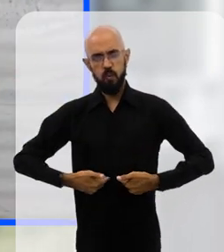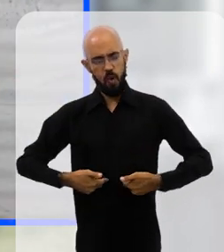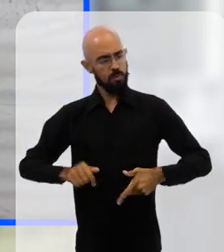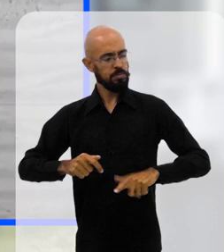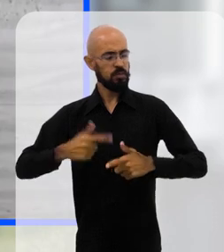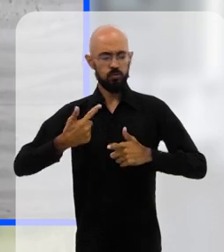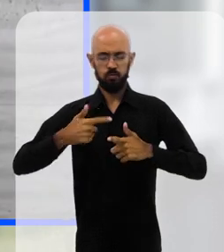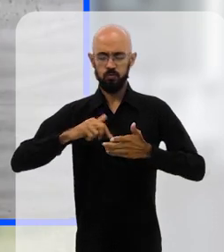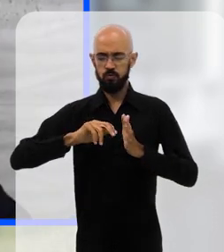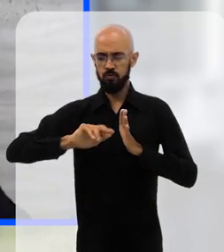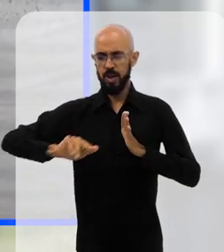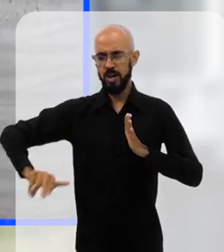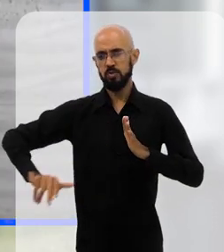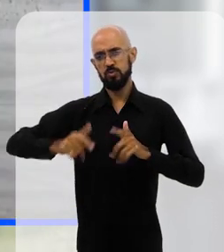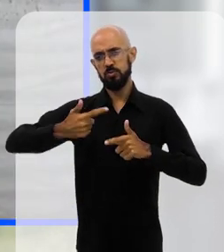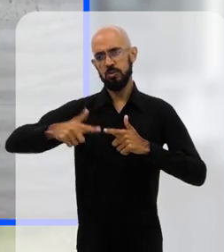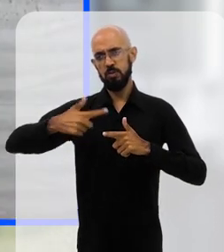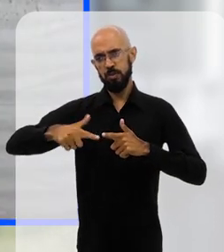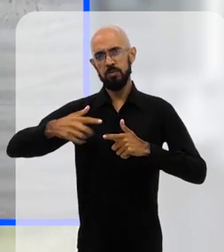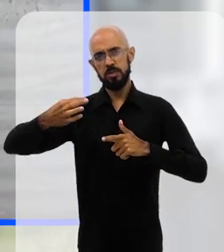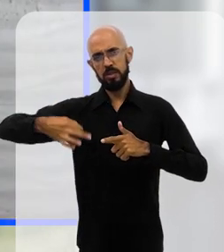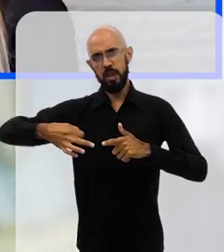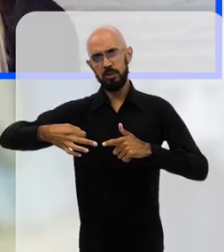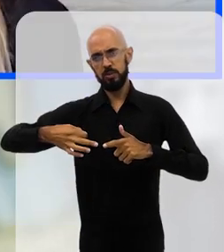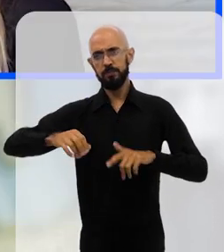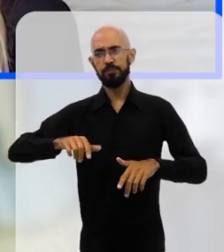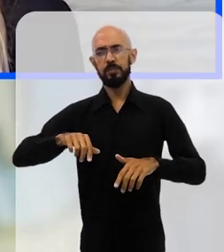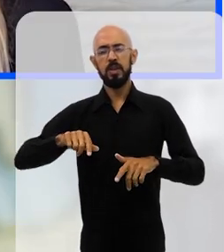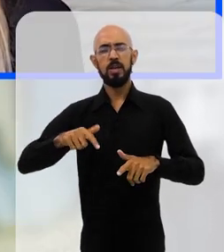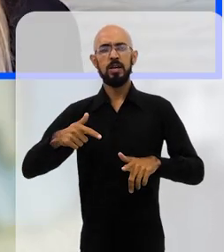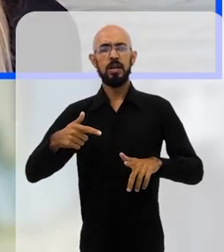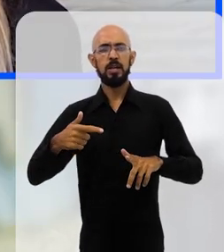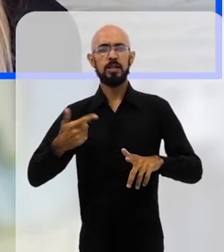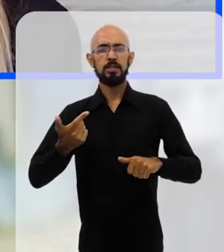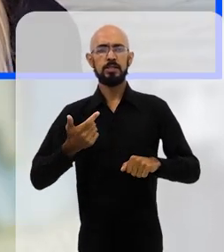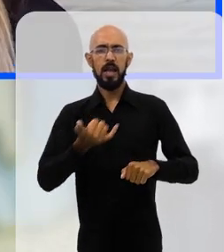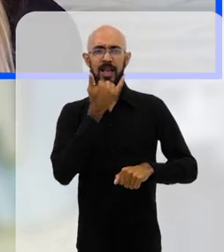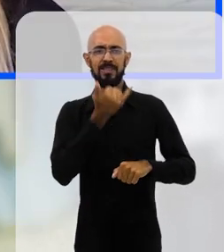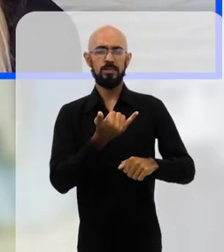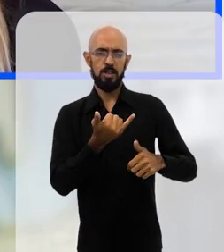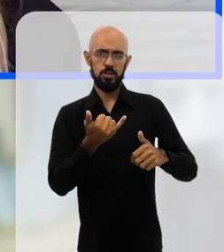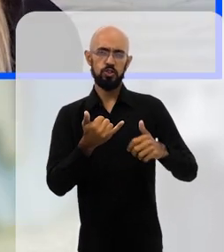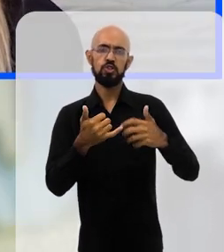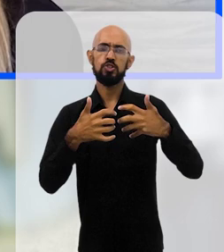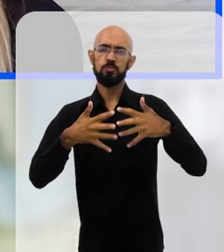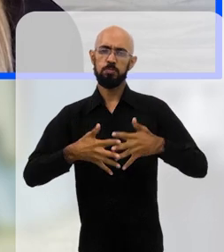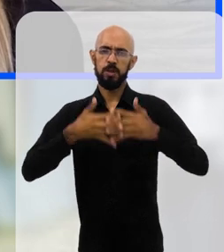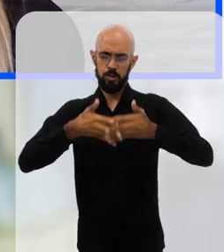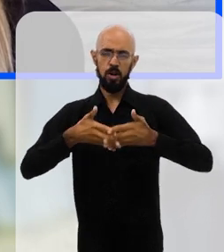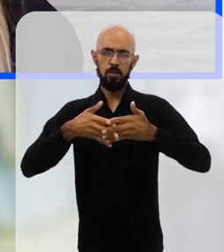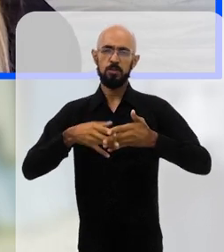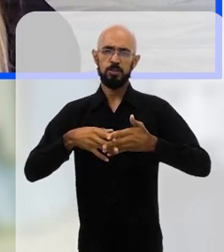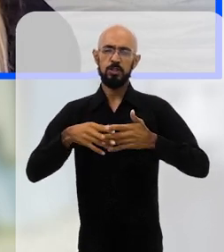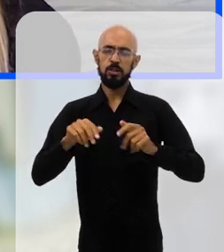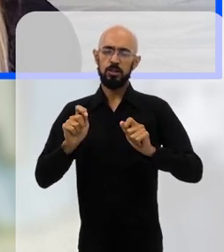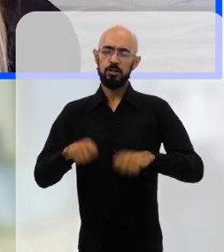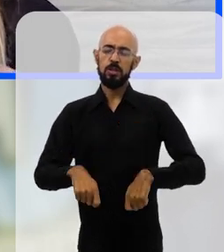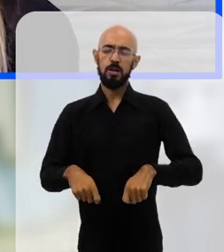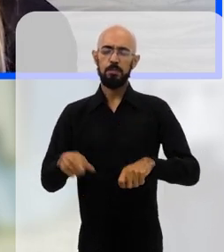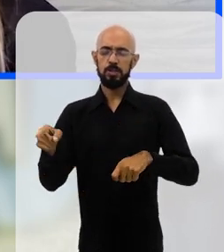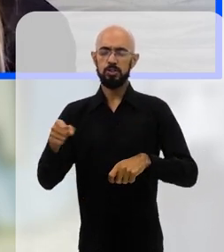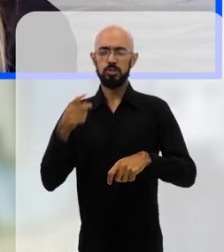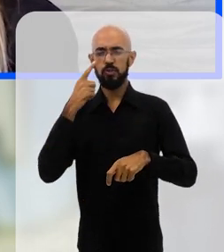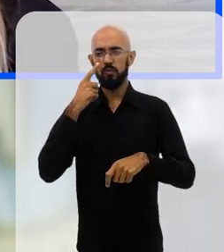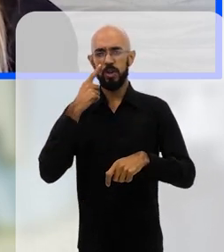em relação a fenômenos naturais. A tragédia de Petrópolis, a gente pode reforçar essa questão também, né, Jefferson? Porque